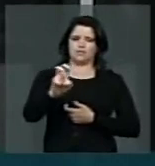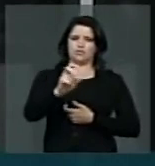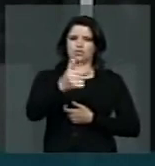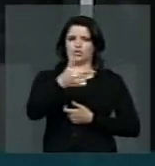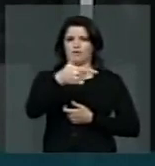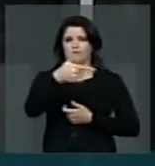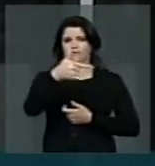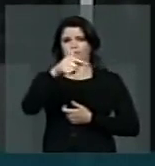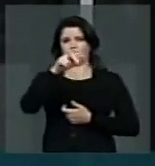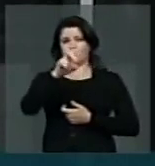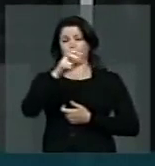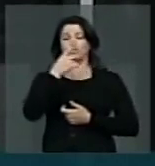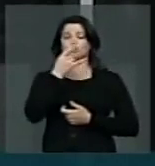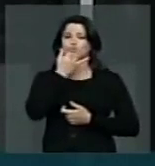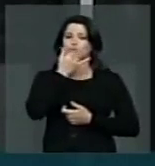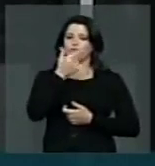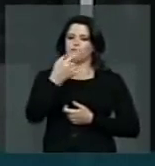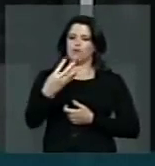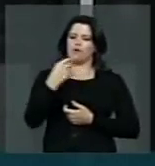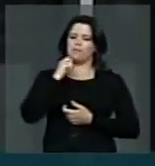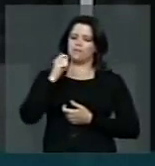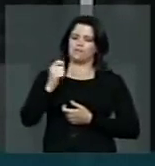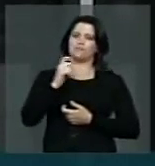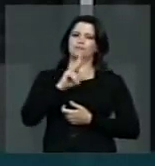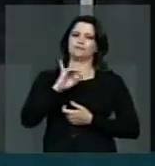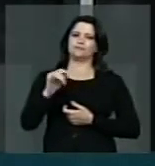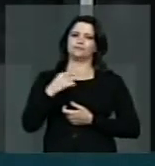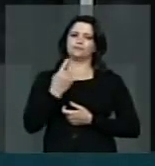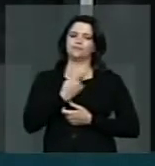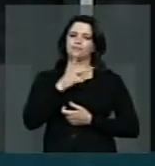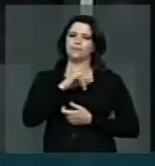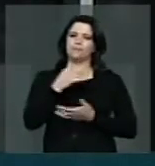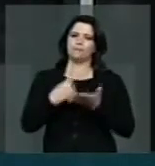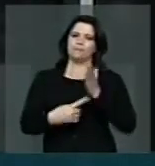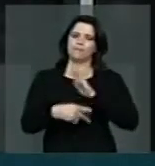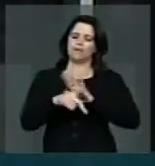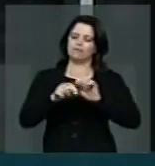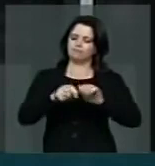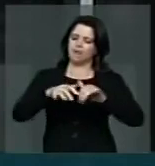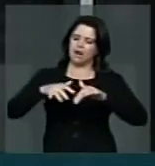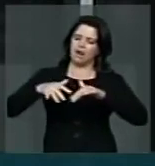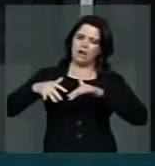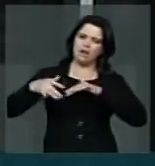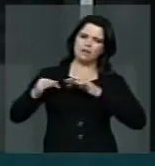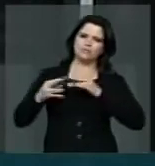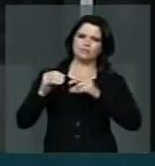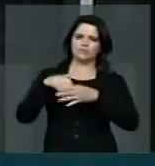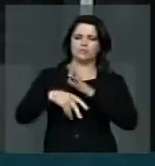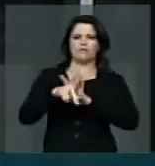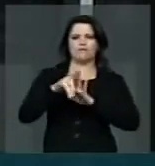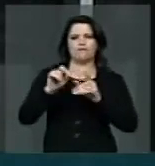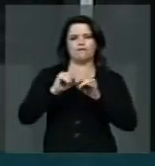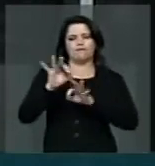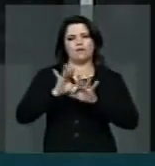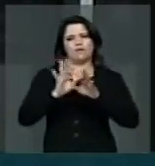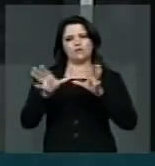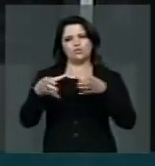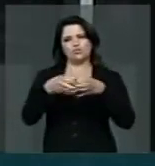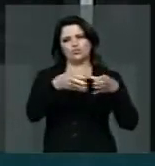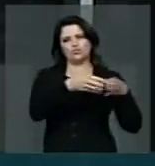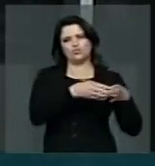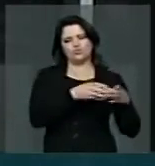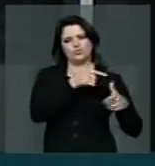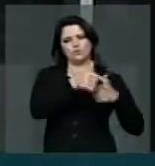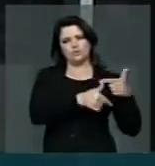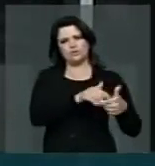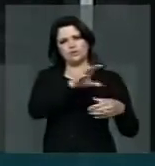24 de abril, nós teremos uma grande manifestação aqui, promovida por várias entidades de